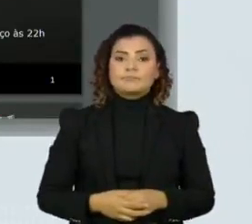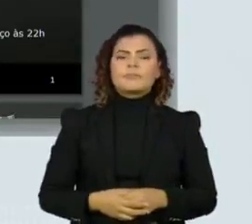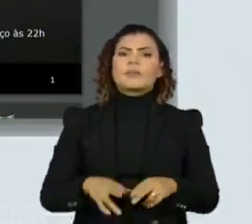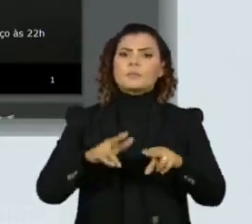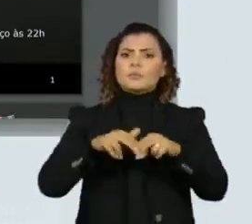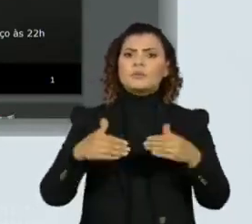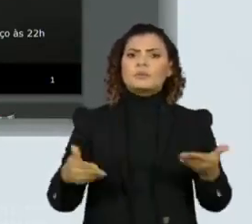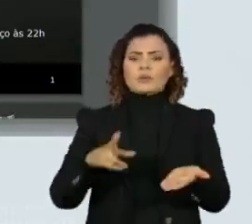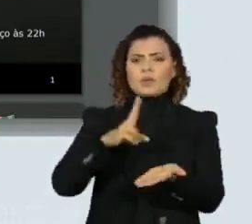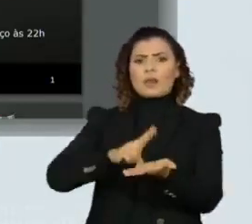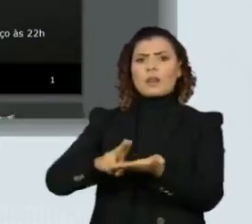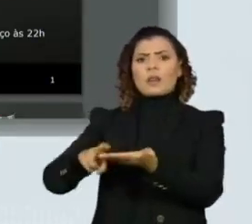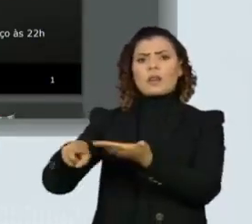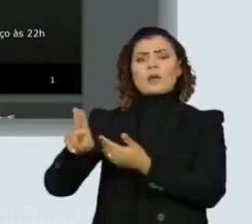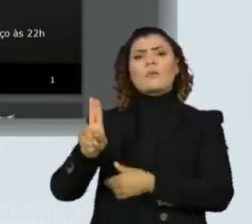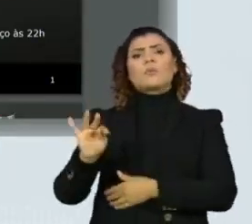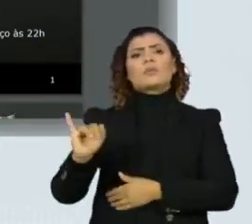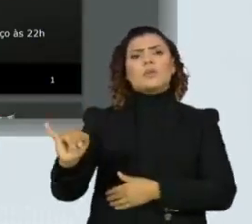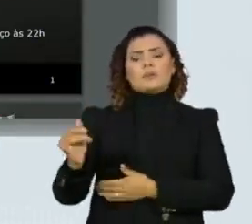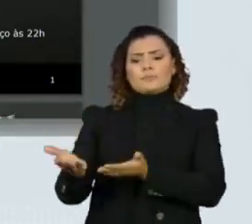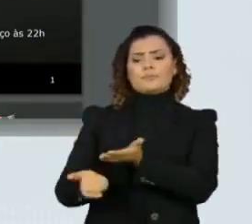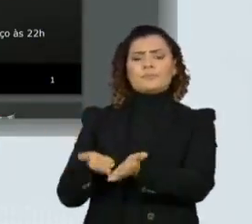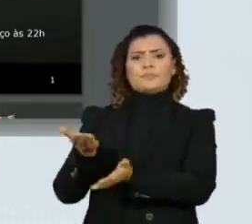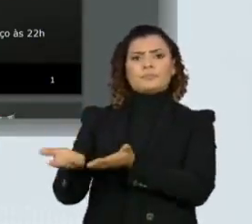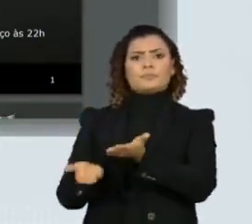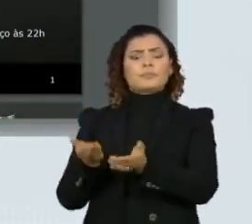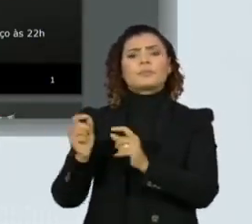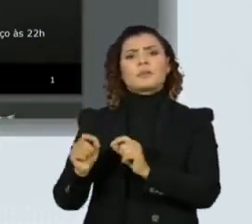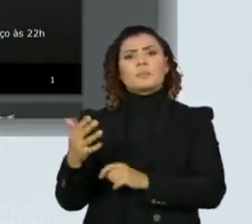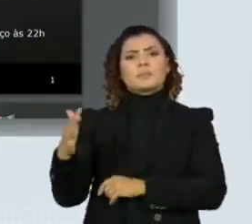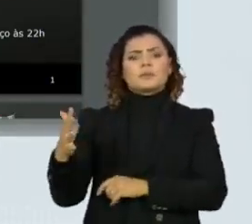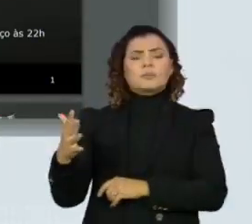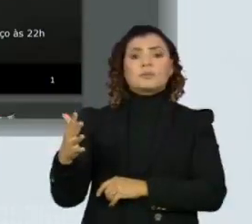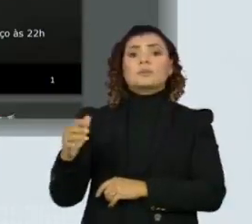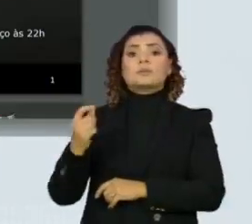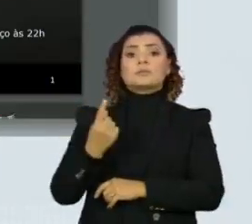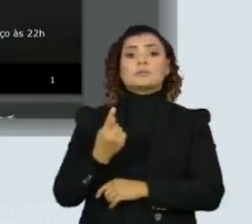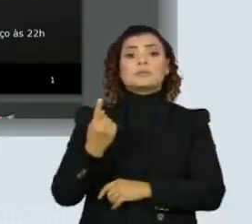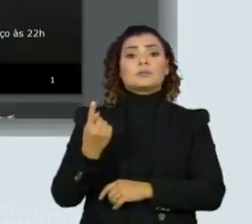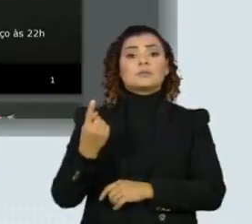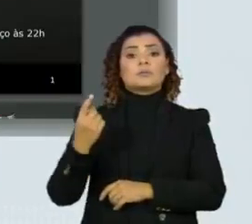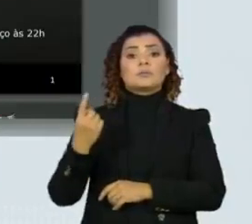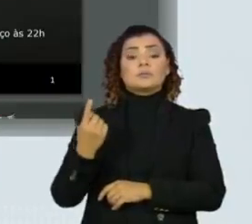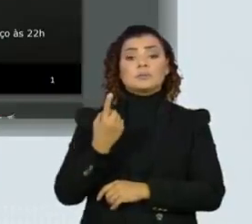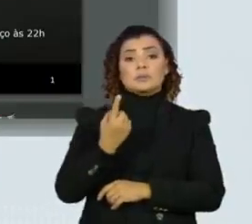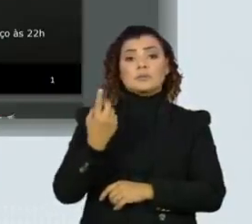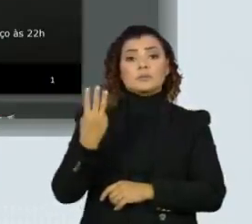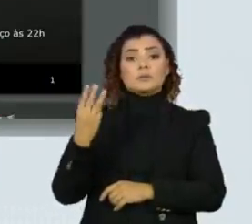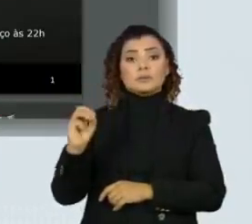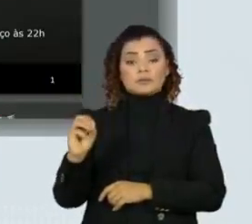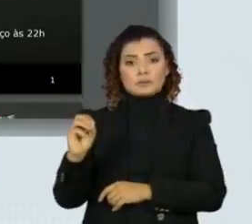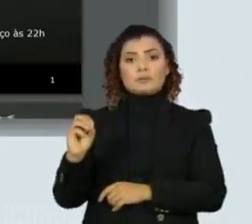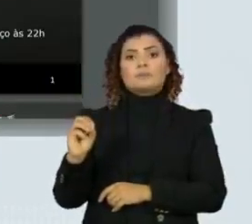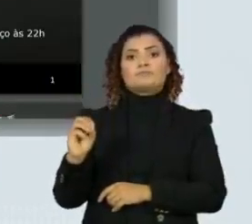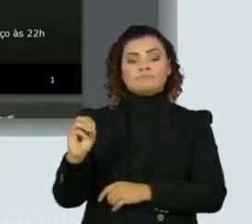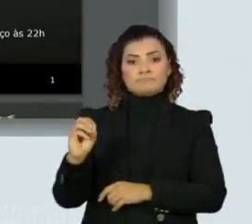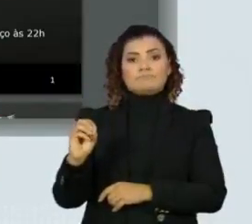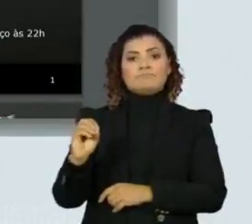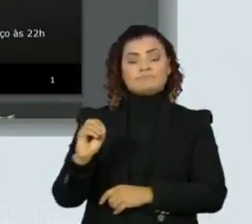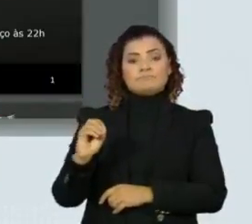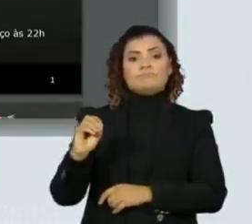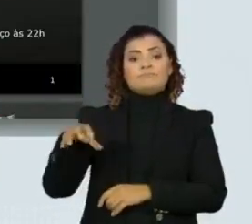ocupações de leitos de unidade de terapia intensiva ocorrem em média 130 novas admissões